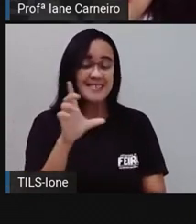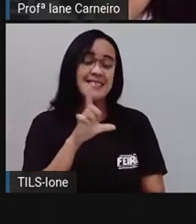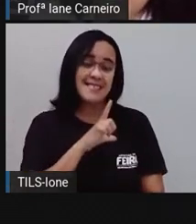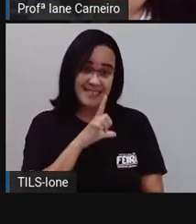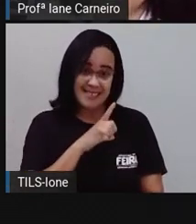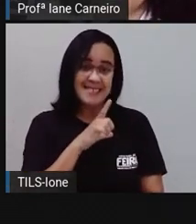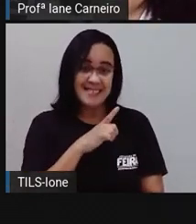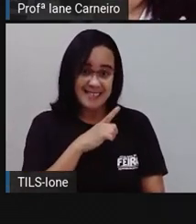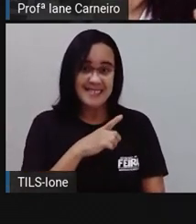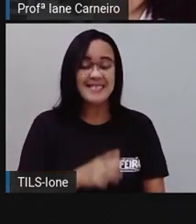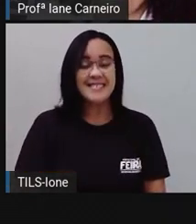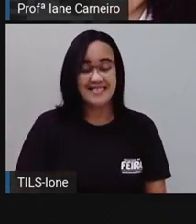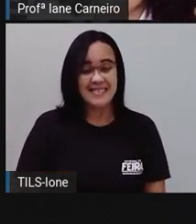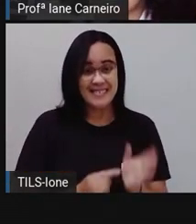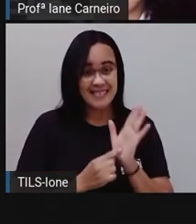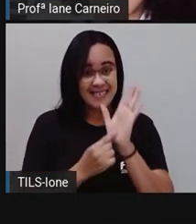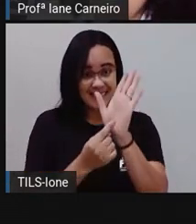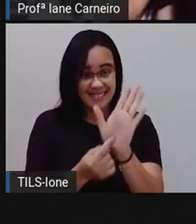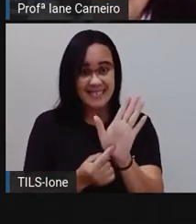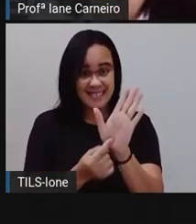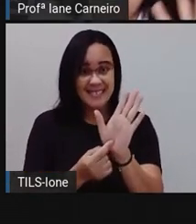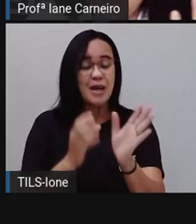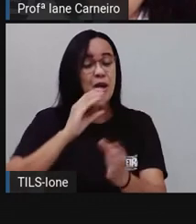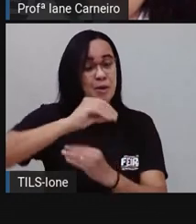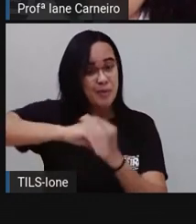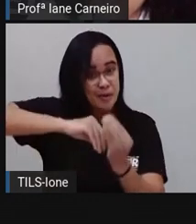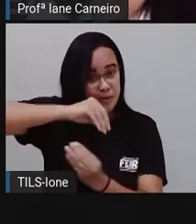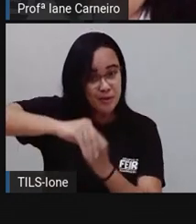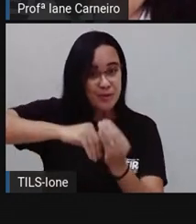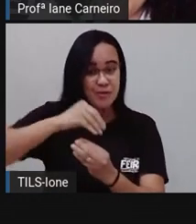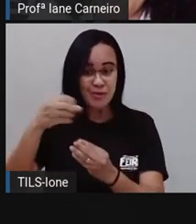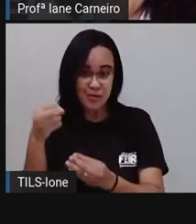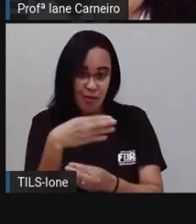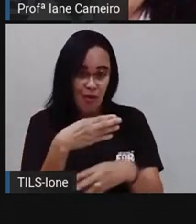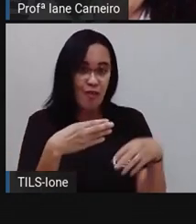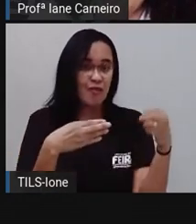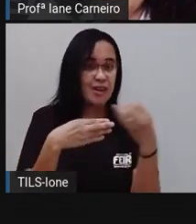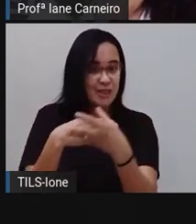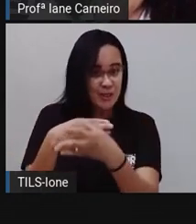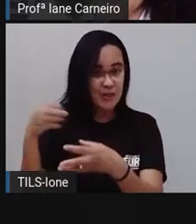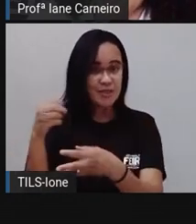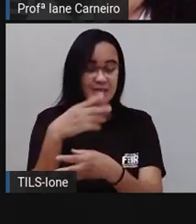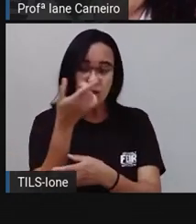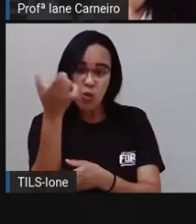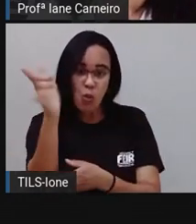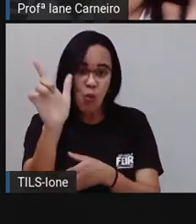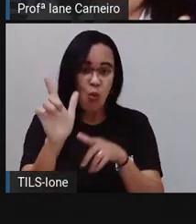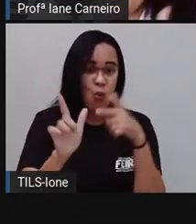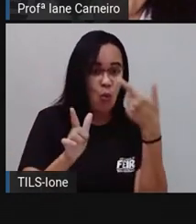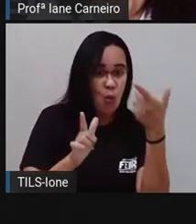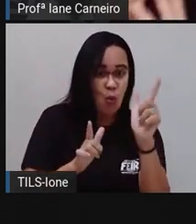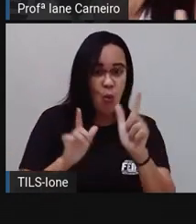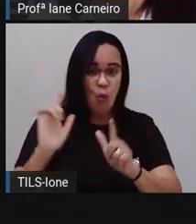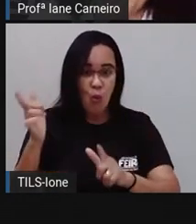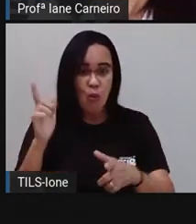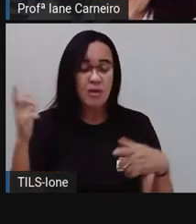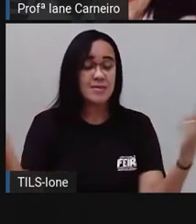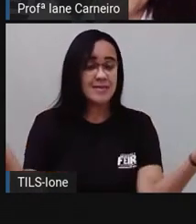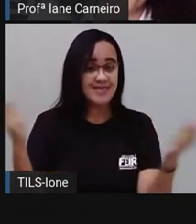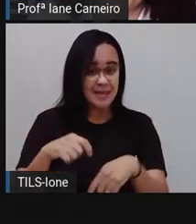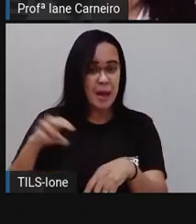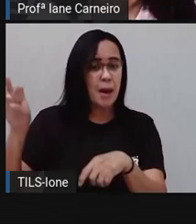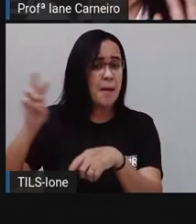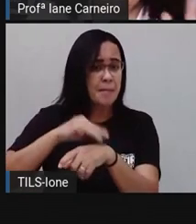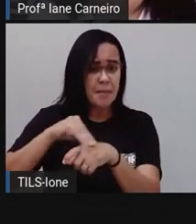olha só. Aí a gente vê outras misturas se formando. Então a gente já vê a presença, ó, todas as cores. A gente vê o marrom,